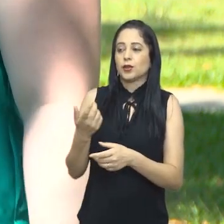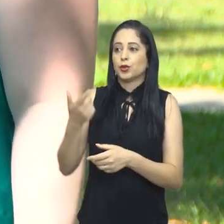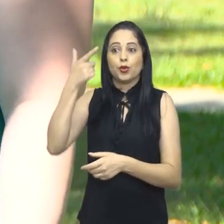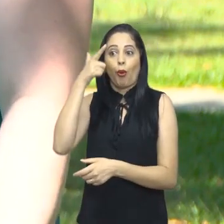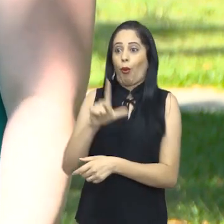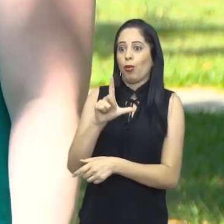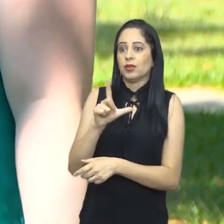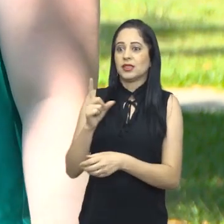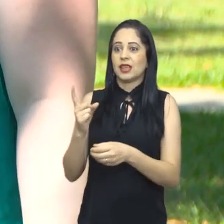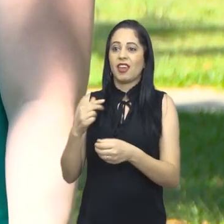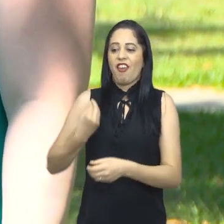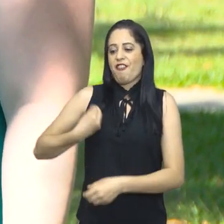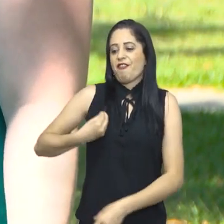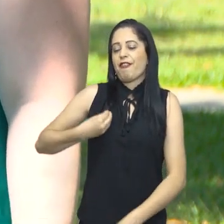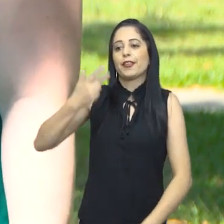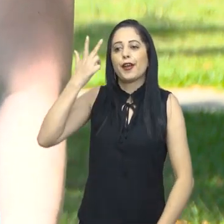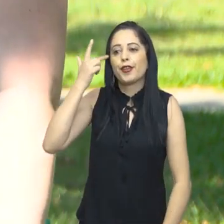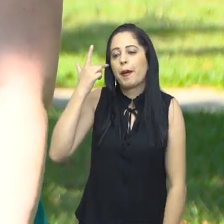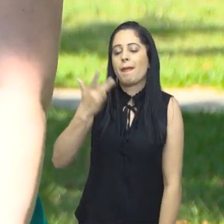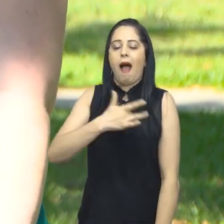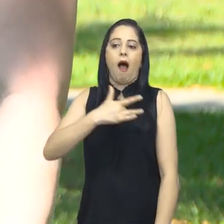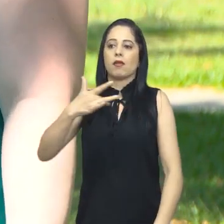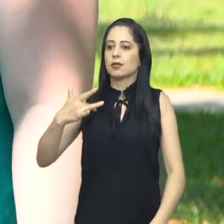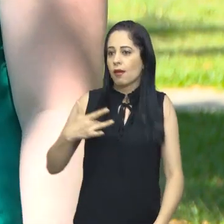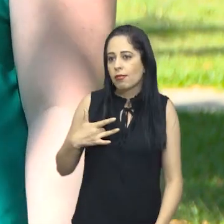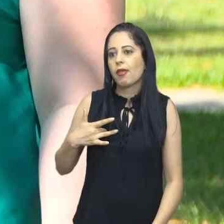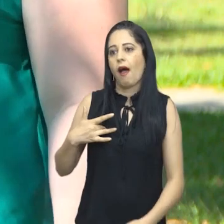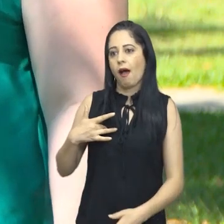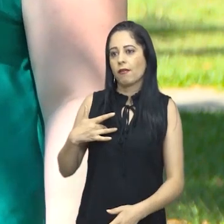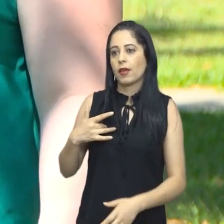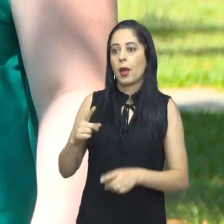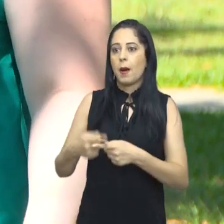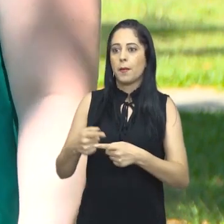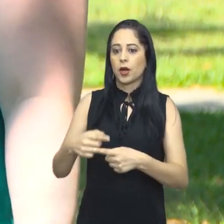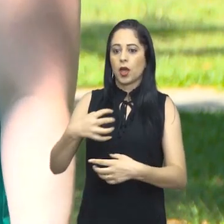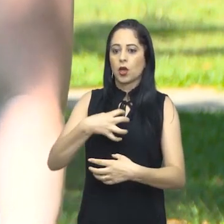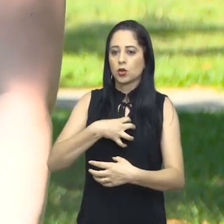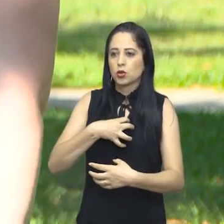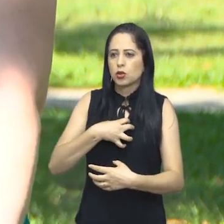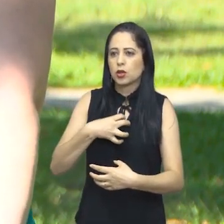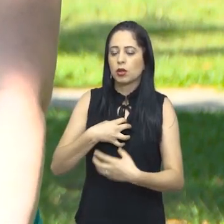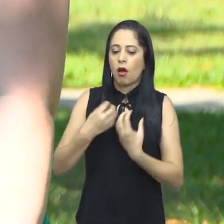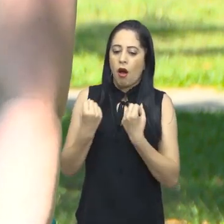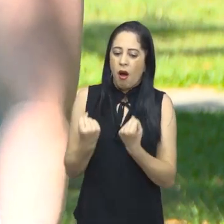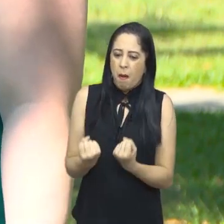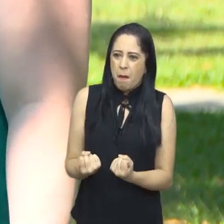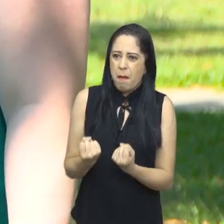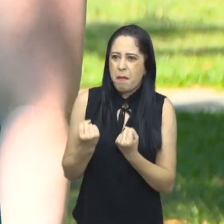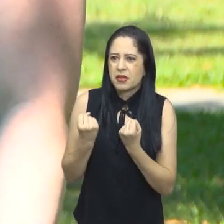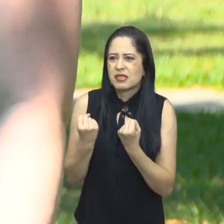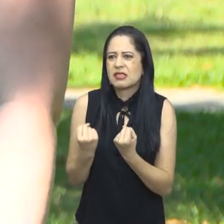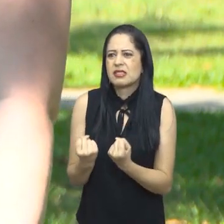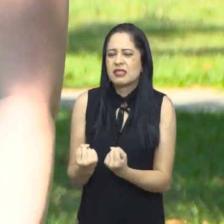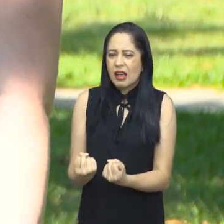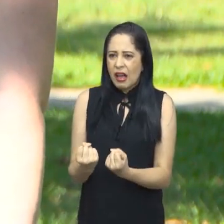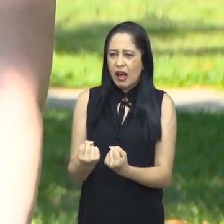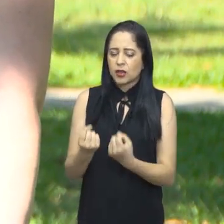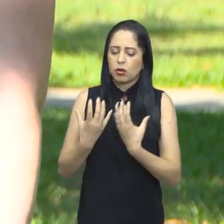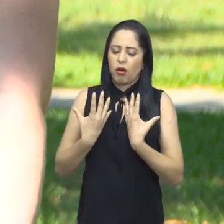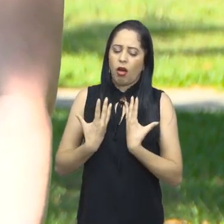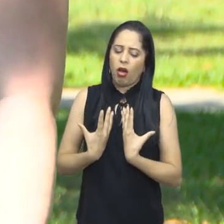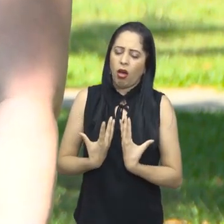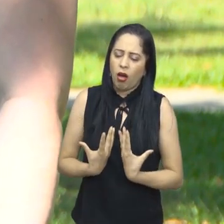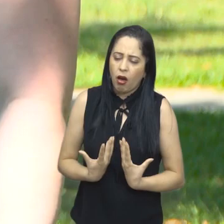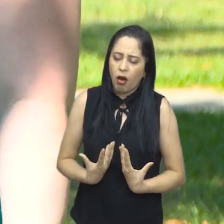100%, de não ter a vida mais saudável como era antes, os sintomas já começam a ficar pesados, já começam a sentir aquela